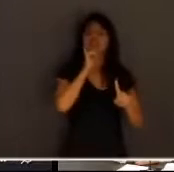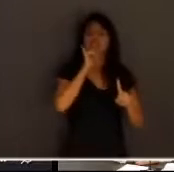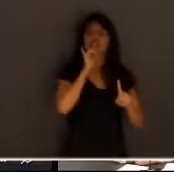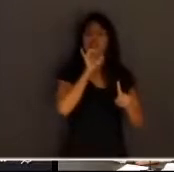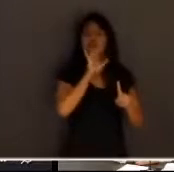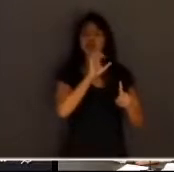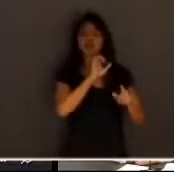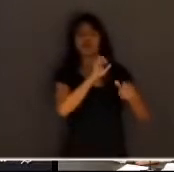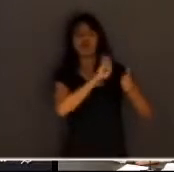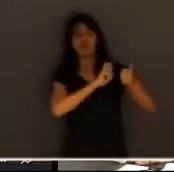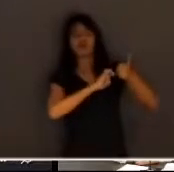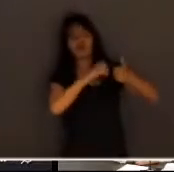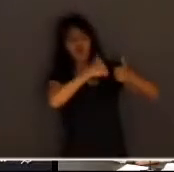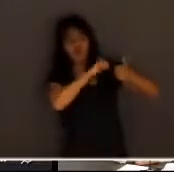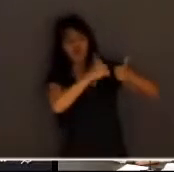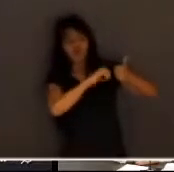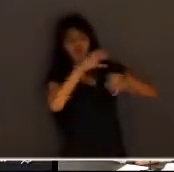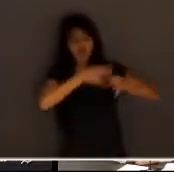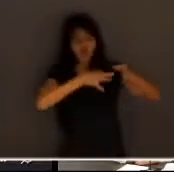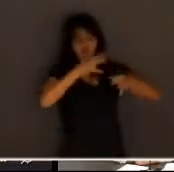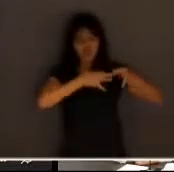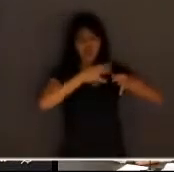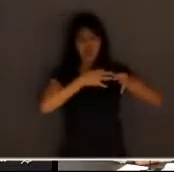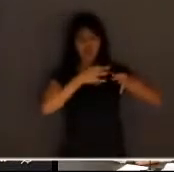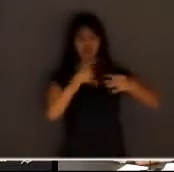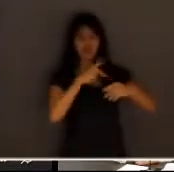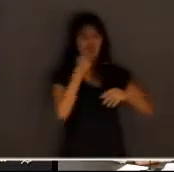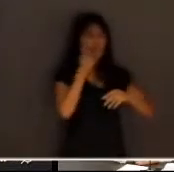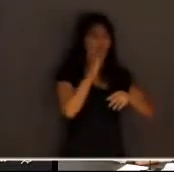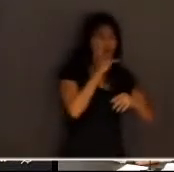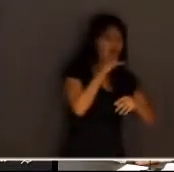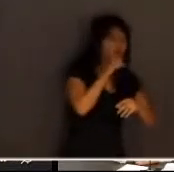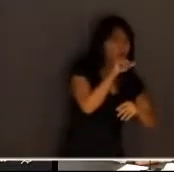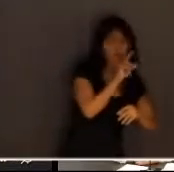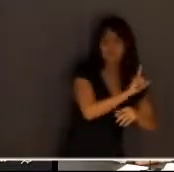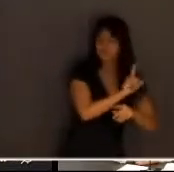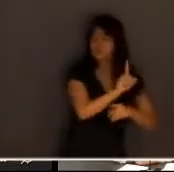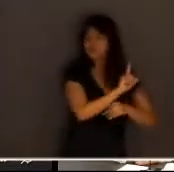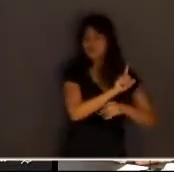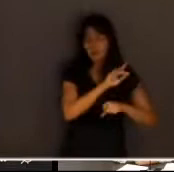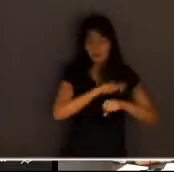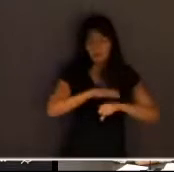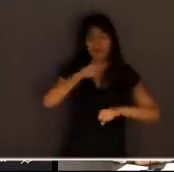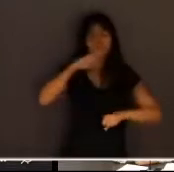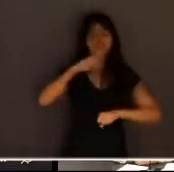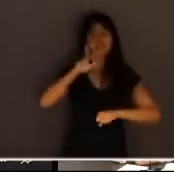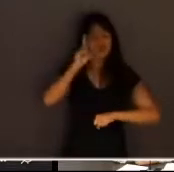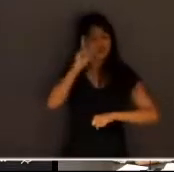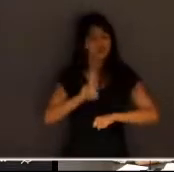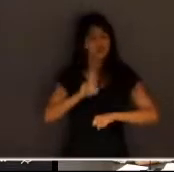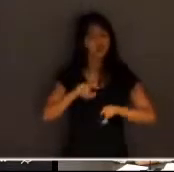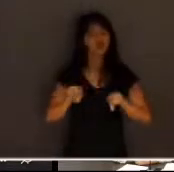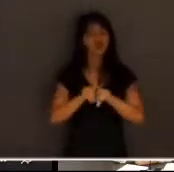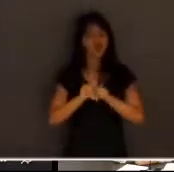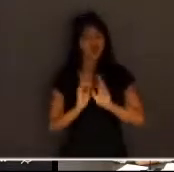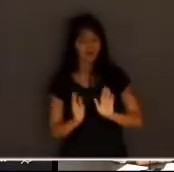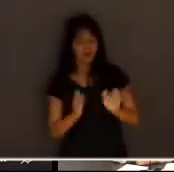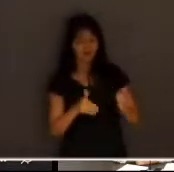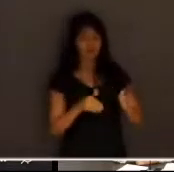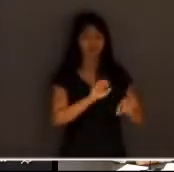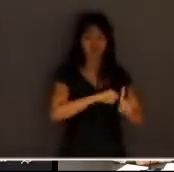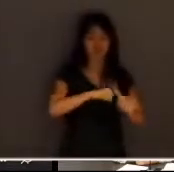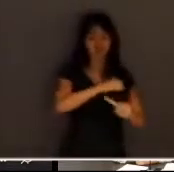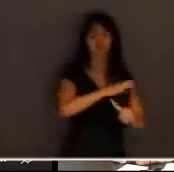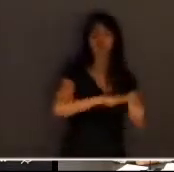garantia do acusado de ser julgado por seus pares não é mais que isso é um direito de participação da sociedade